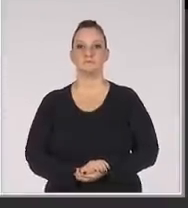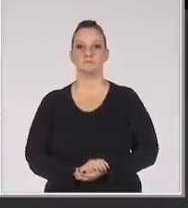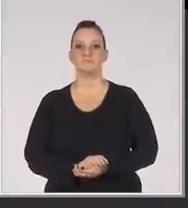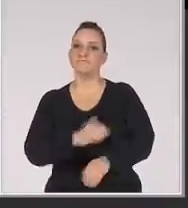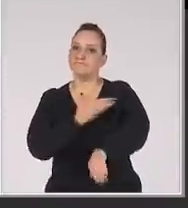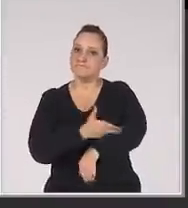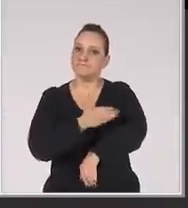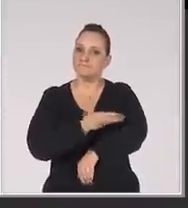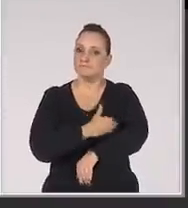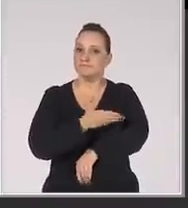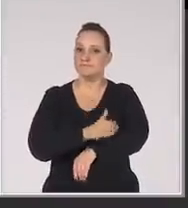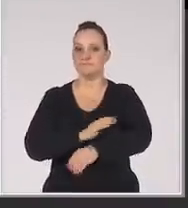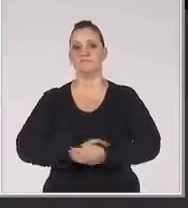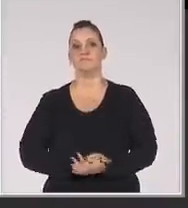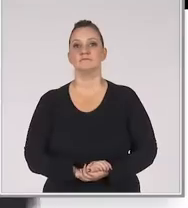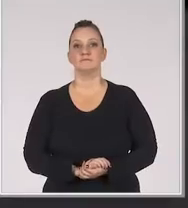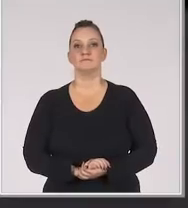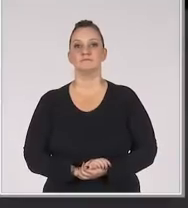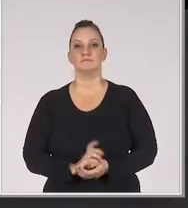Técnicas